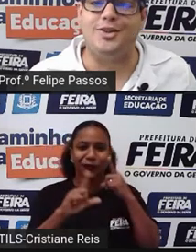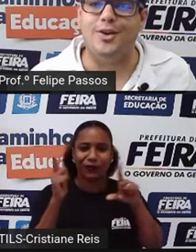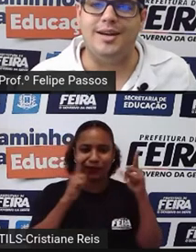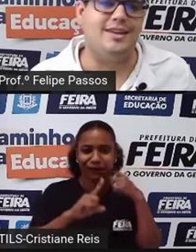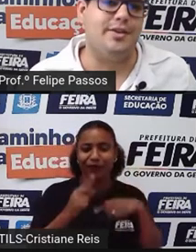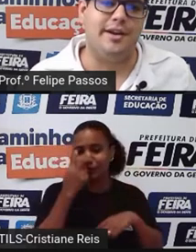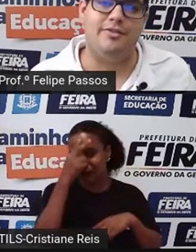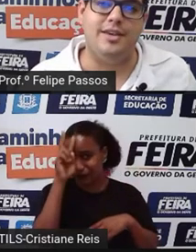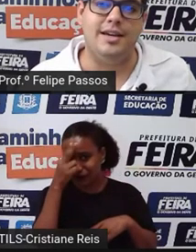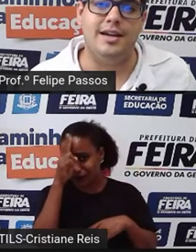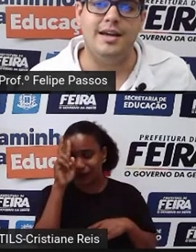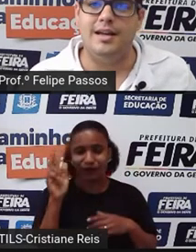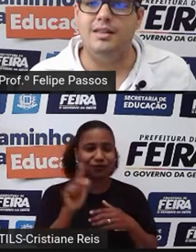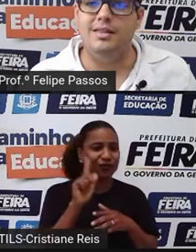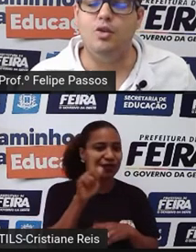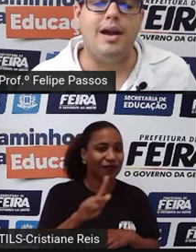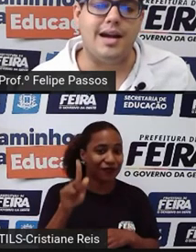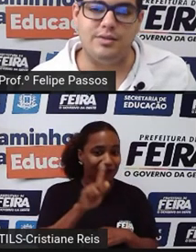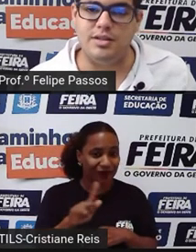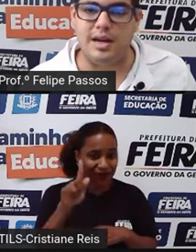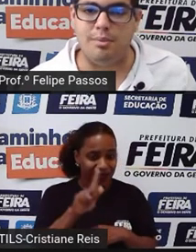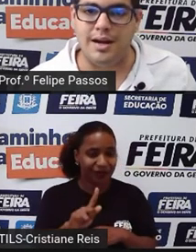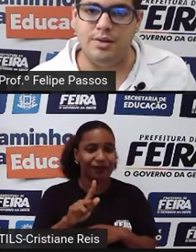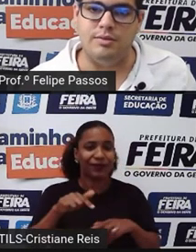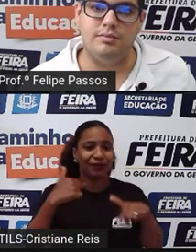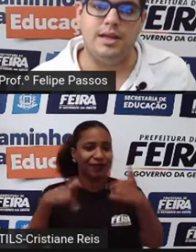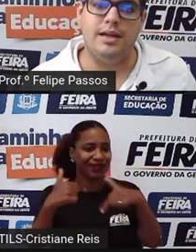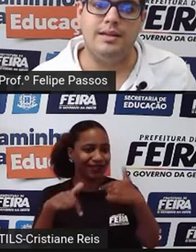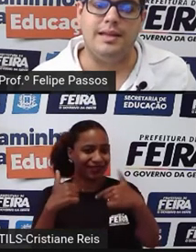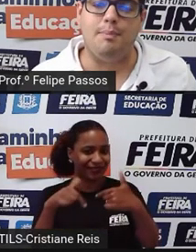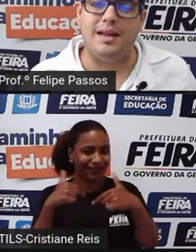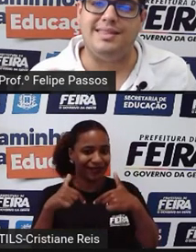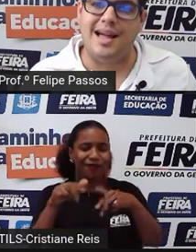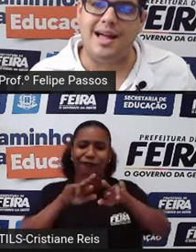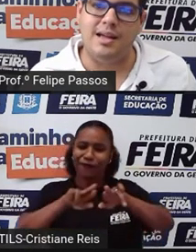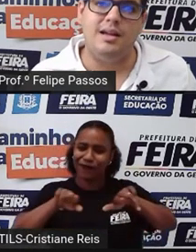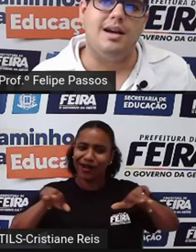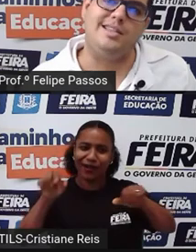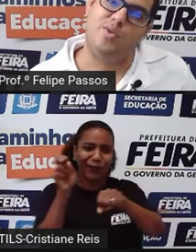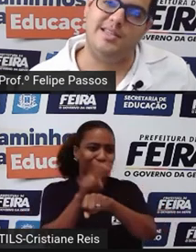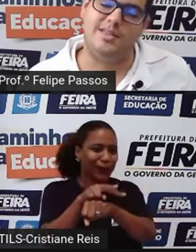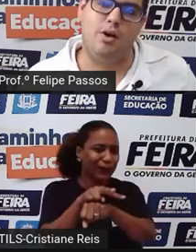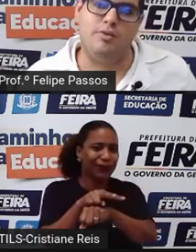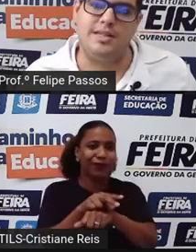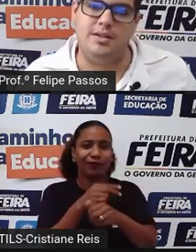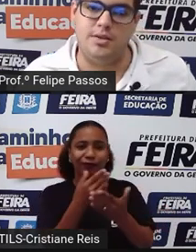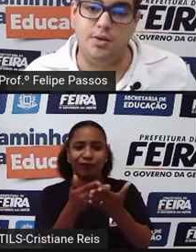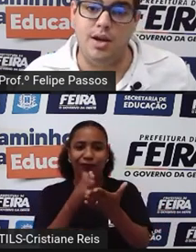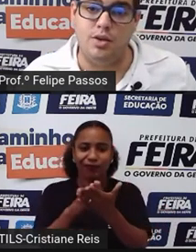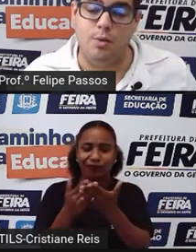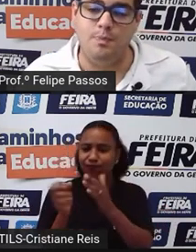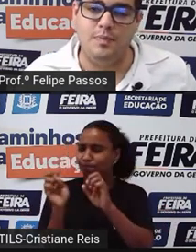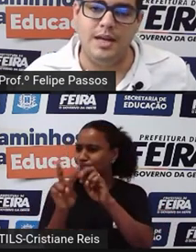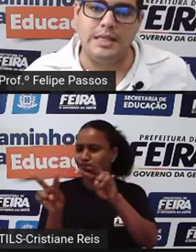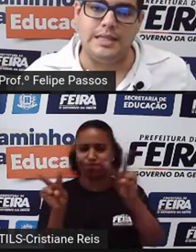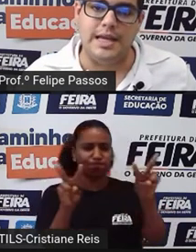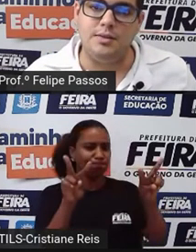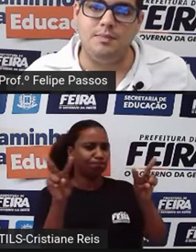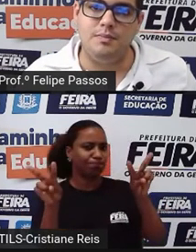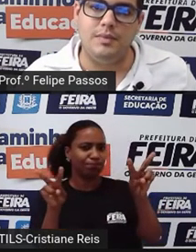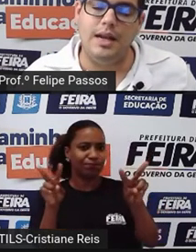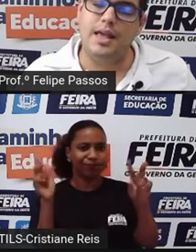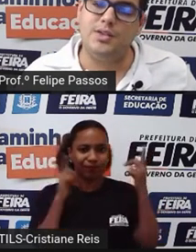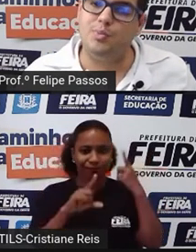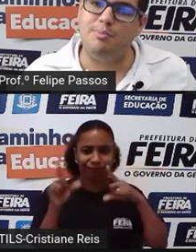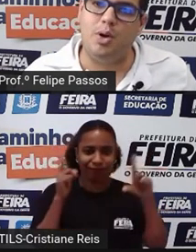Em história, em geografia, no mercado de trabalho, né? Interpretar as coisas que estão acontecendo ao seu redor. Tá